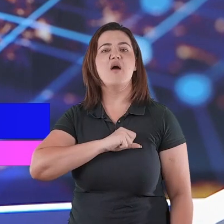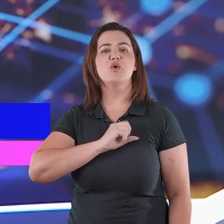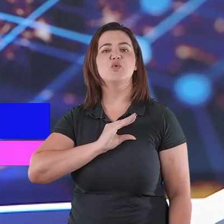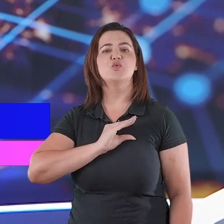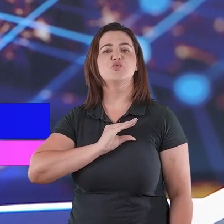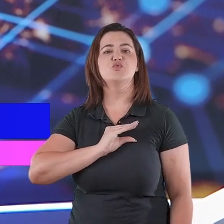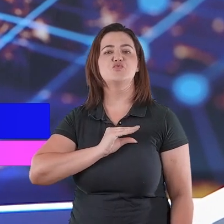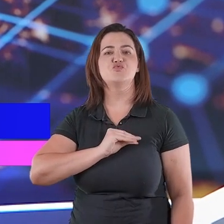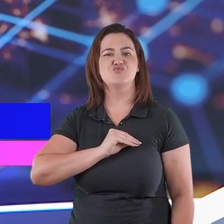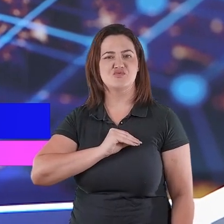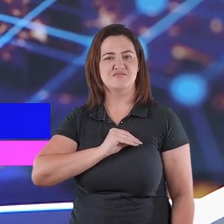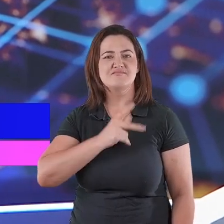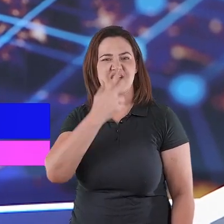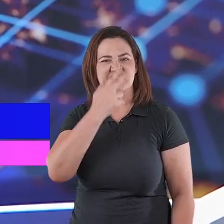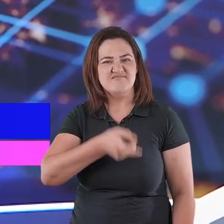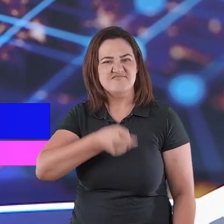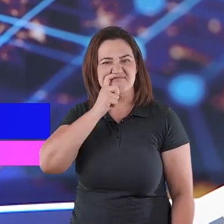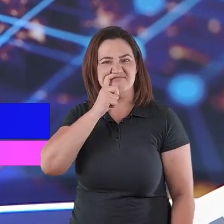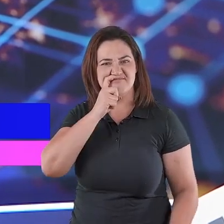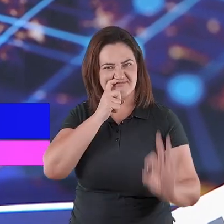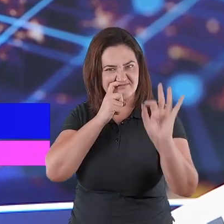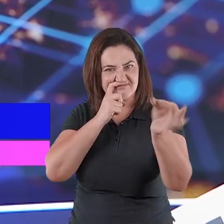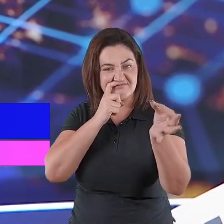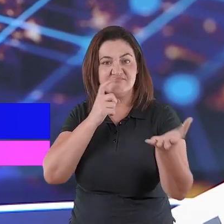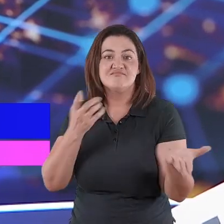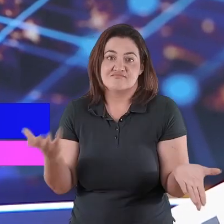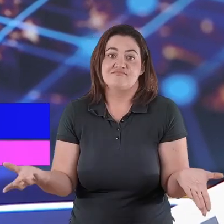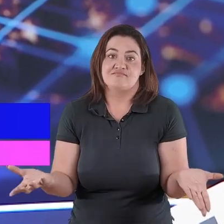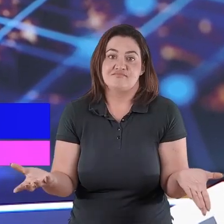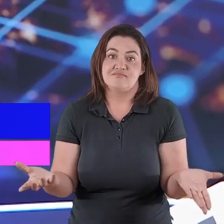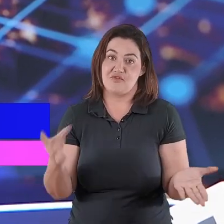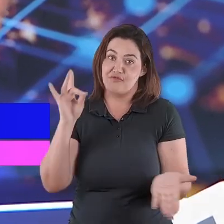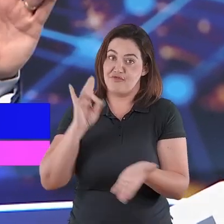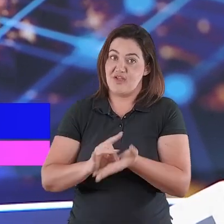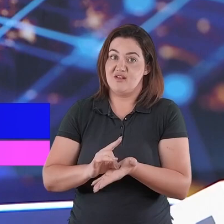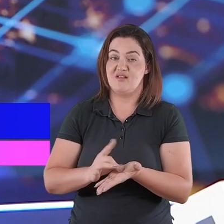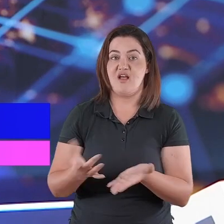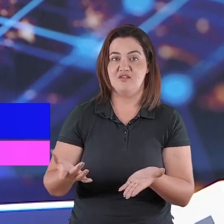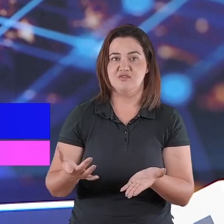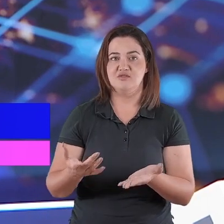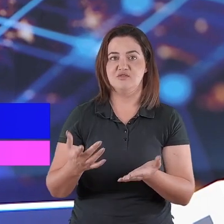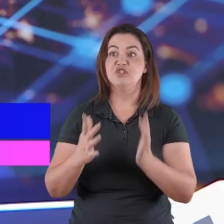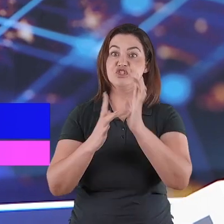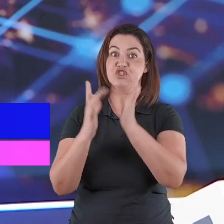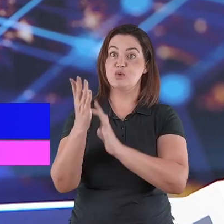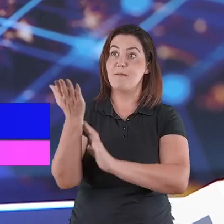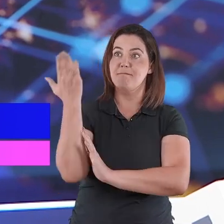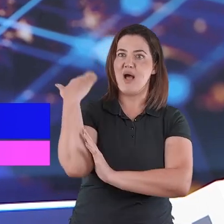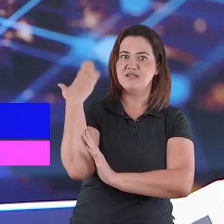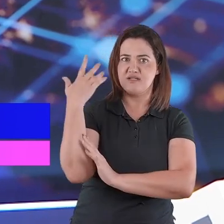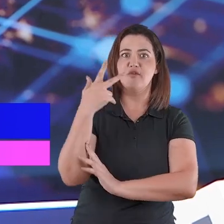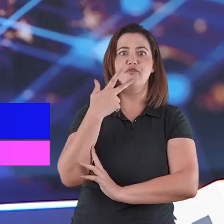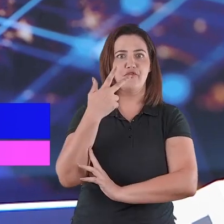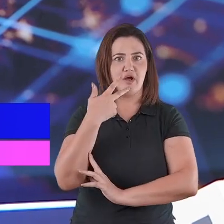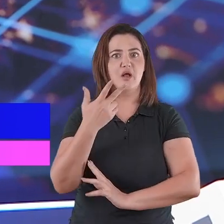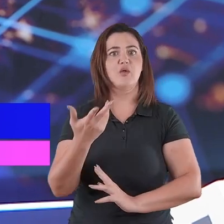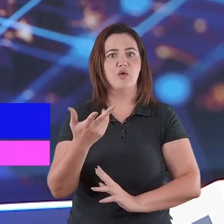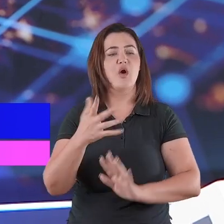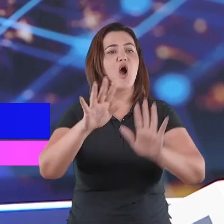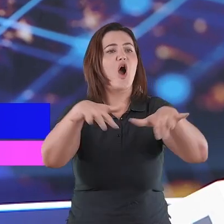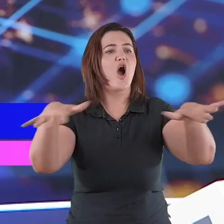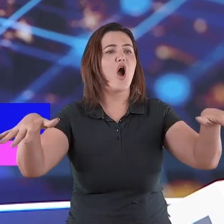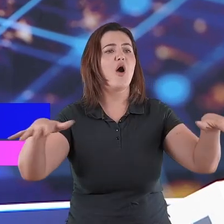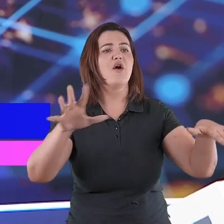parece não. Esfriou de verdade. E esta é uma profecia que Jesus já fez no passado. As pessoas dizem